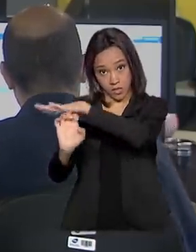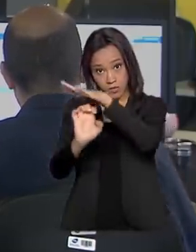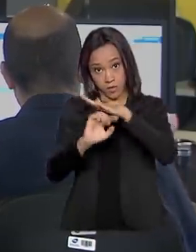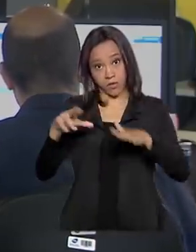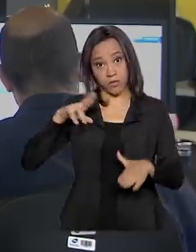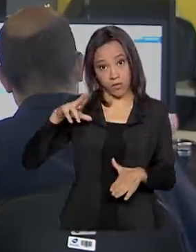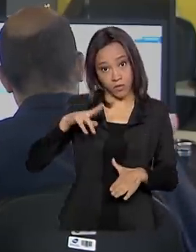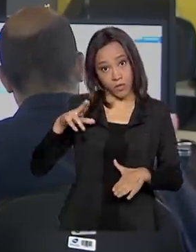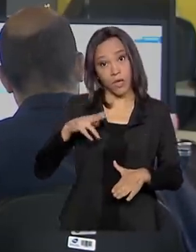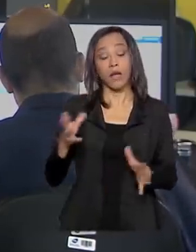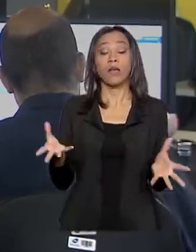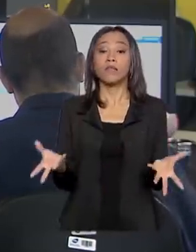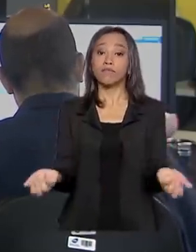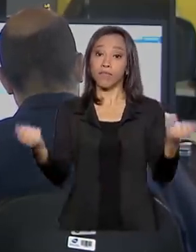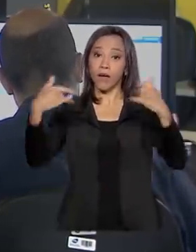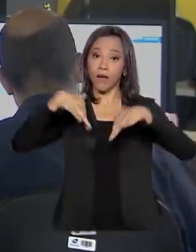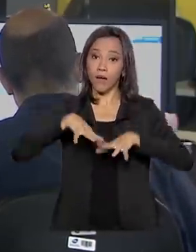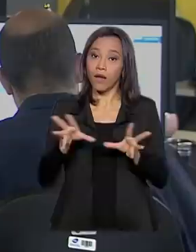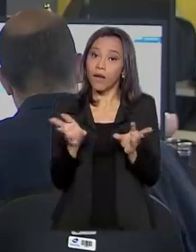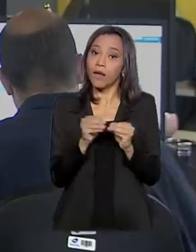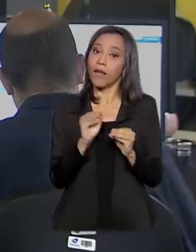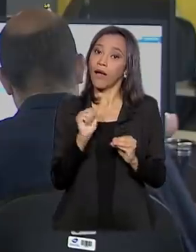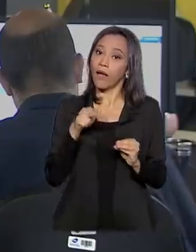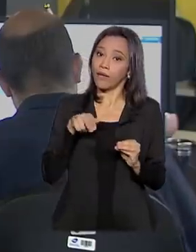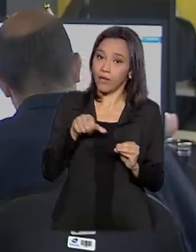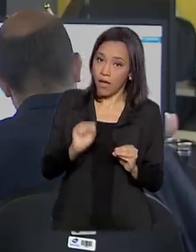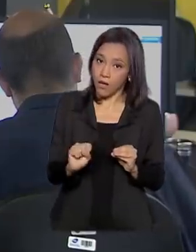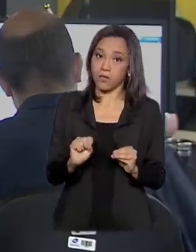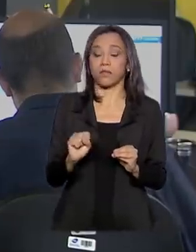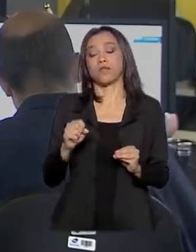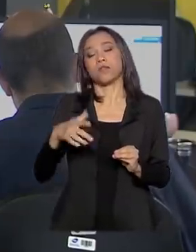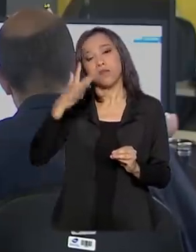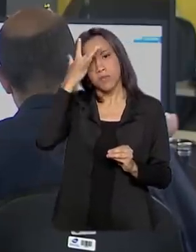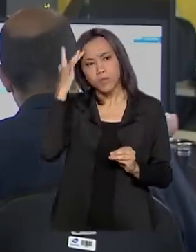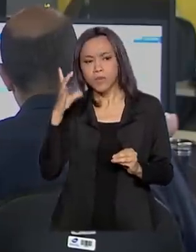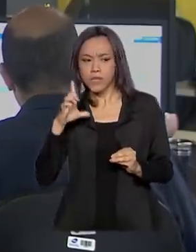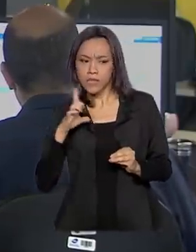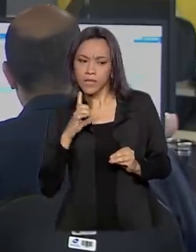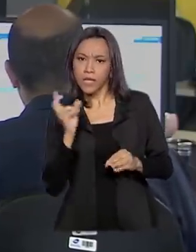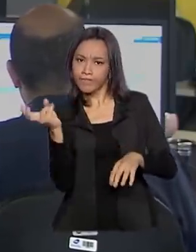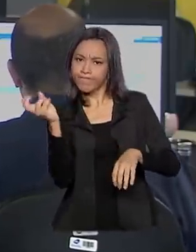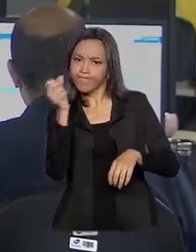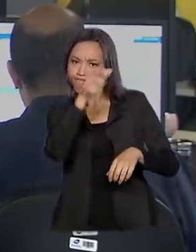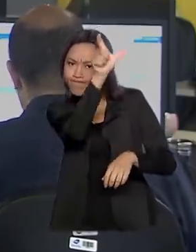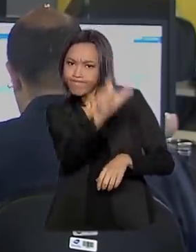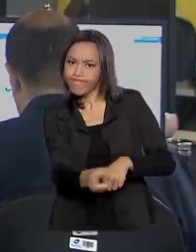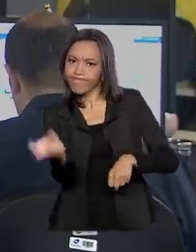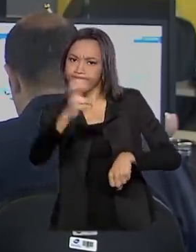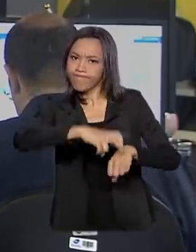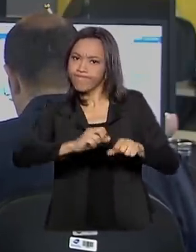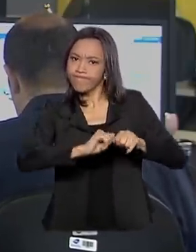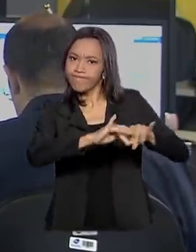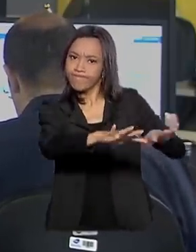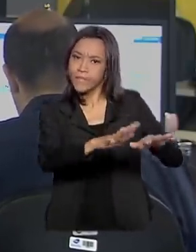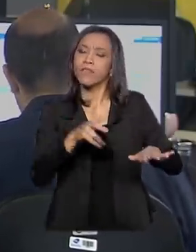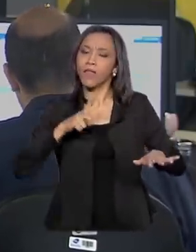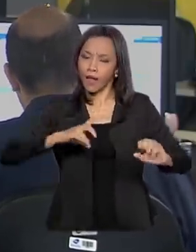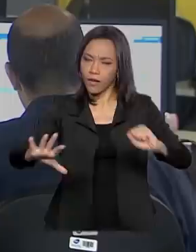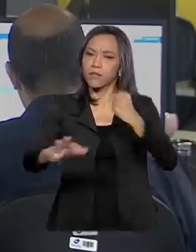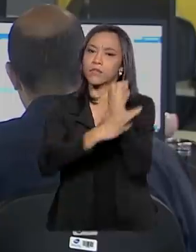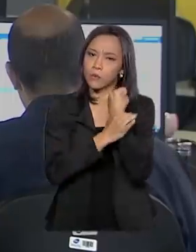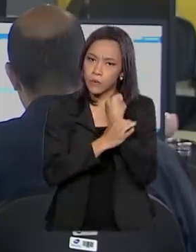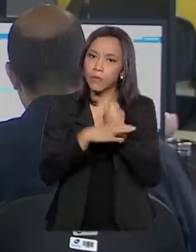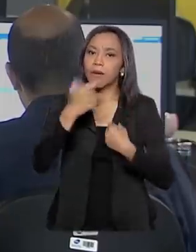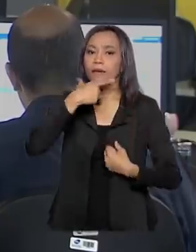Lembrando que a cobertura do tratamento aos pacientes diagnosticados com Covid-19 já é assegurada aos beneficiários de